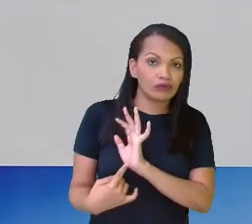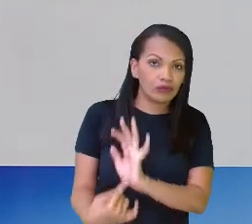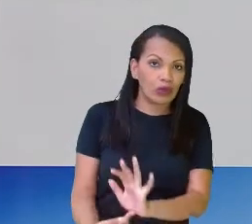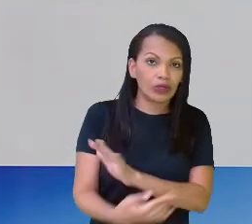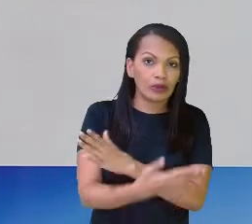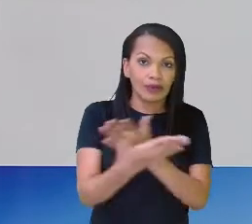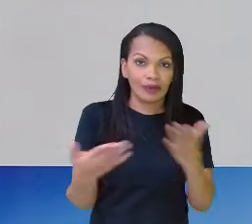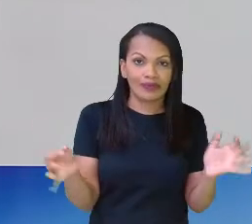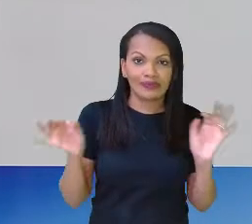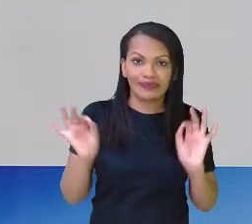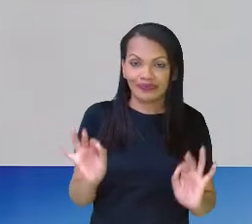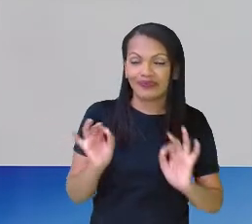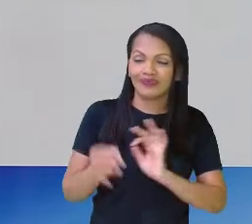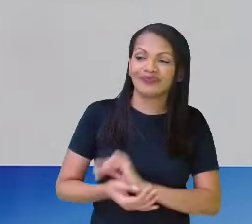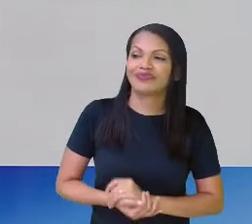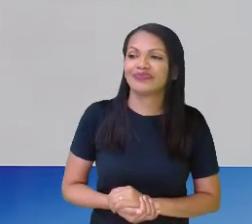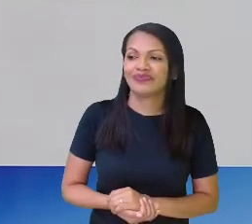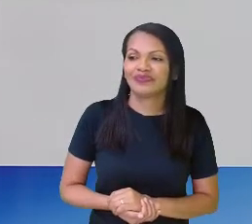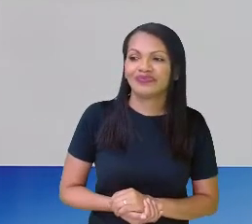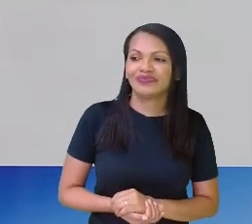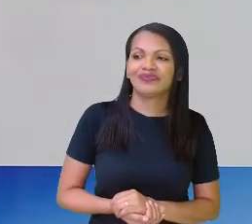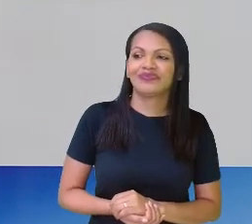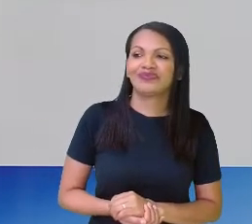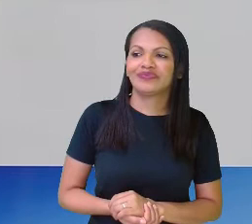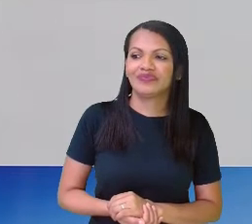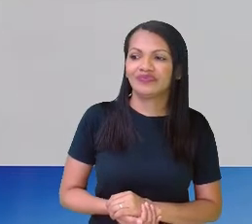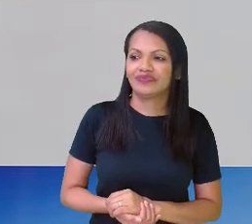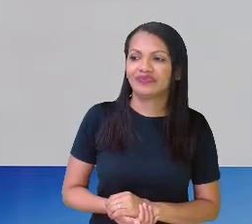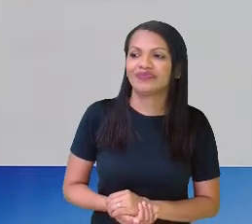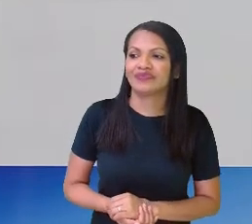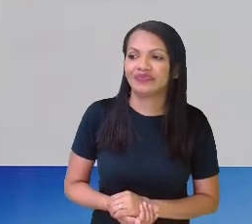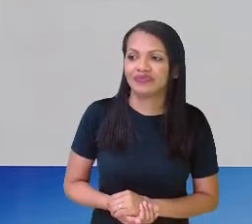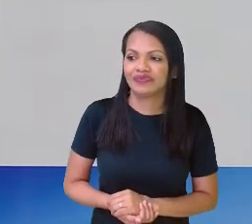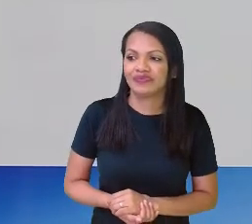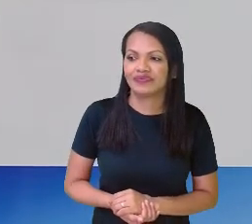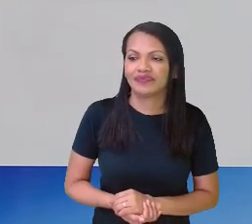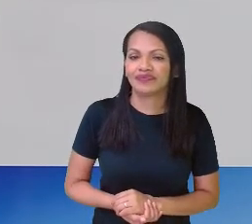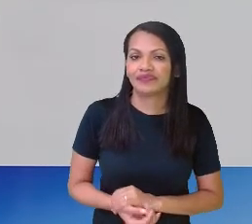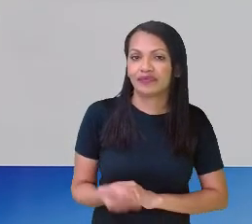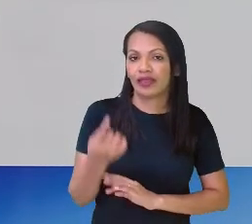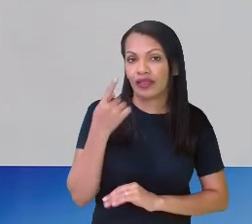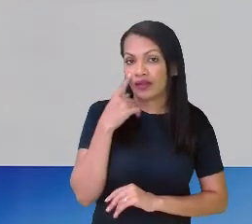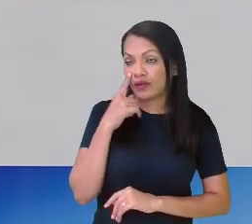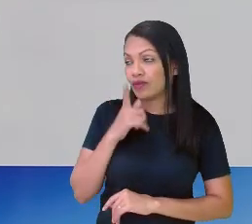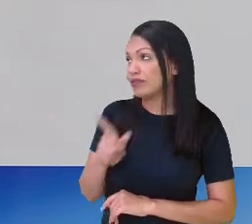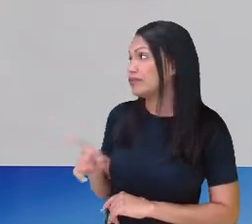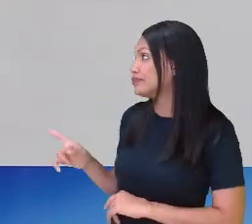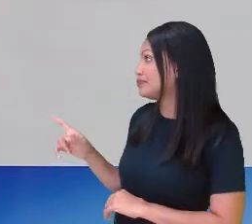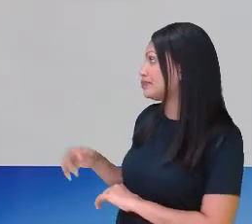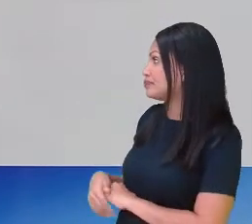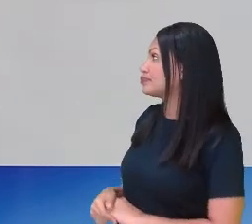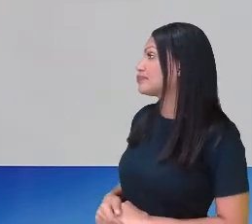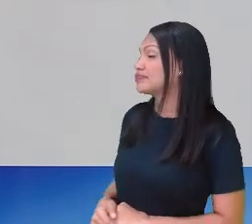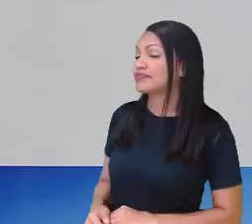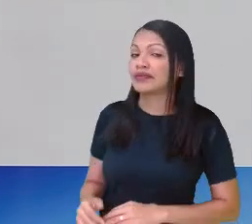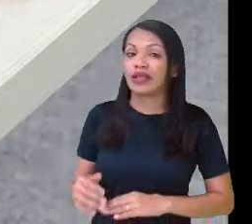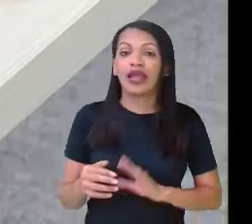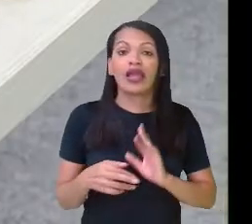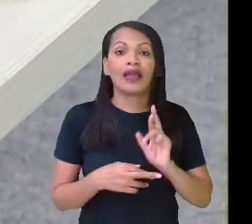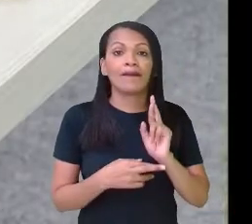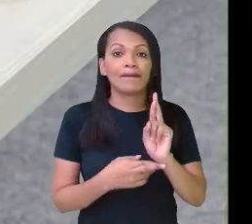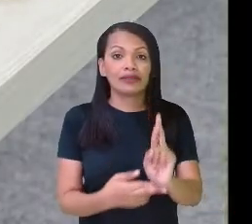a barra, a representação das frações, certo?